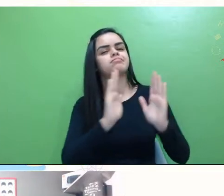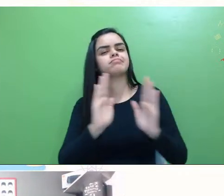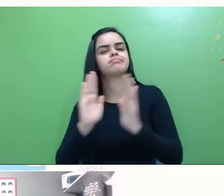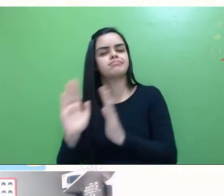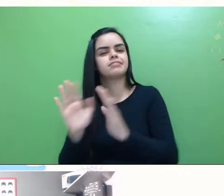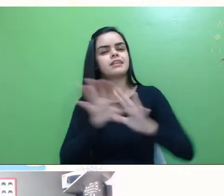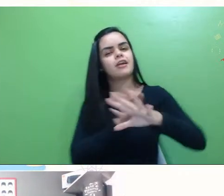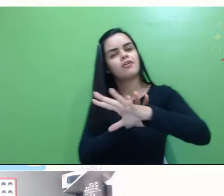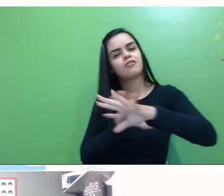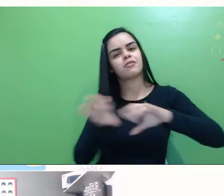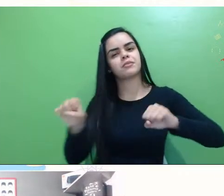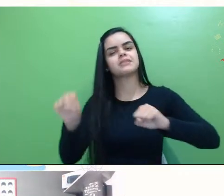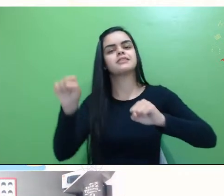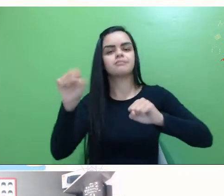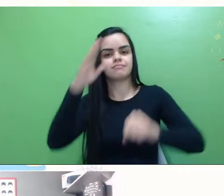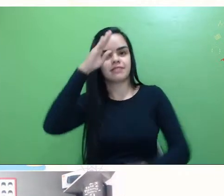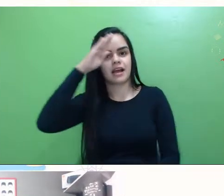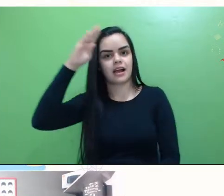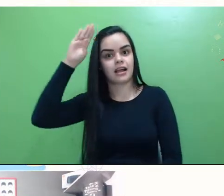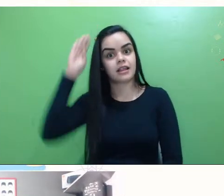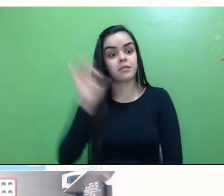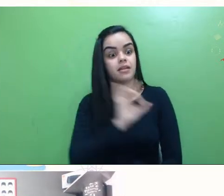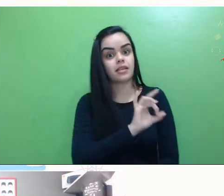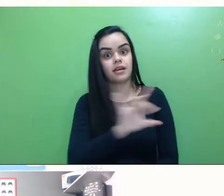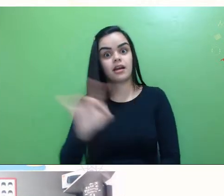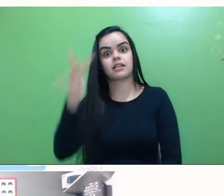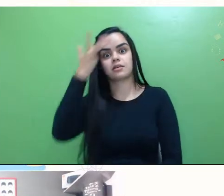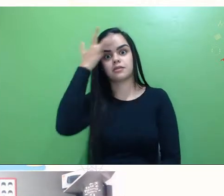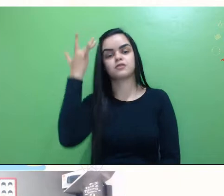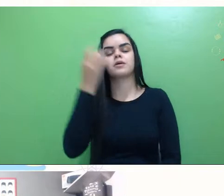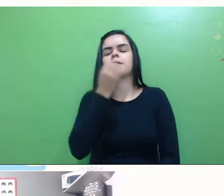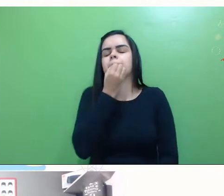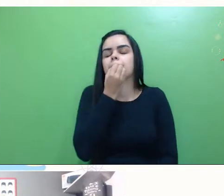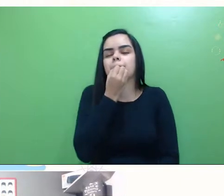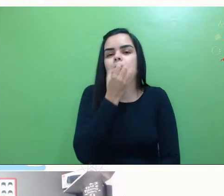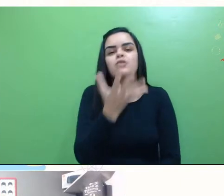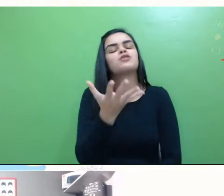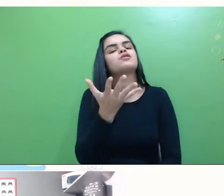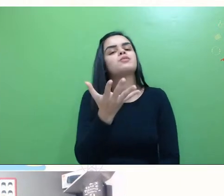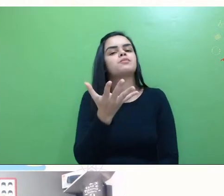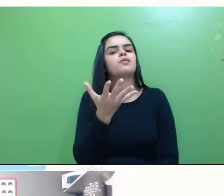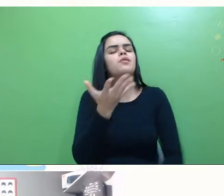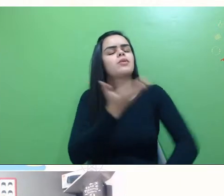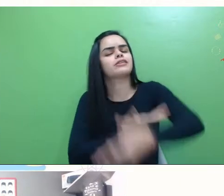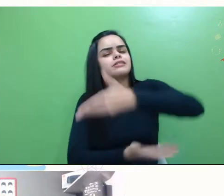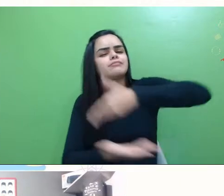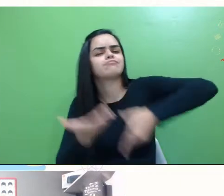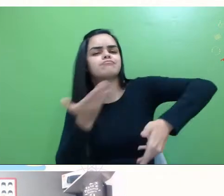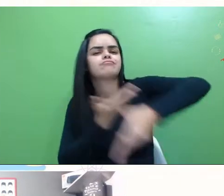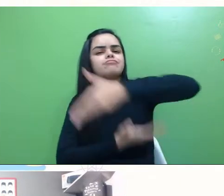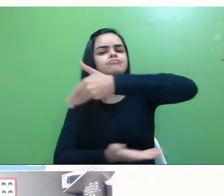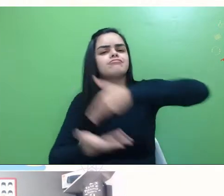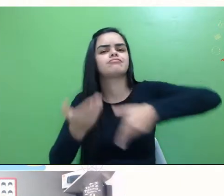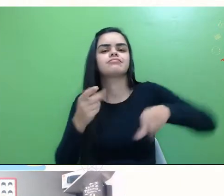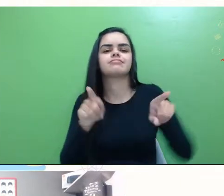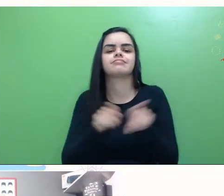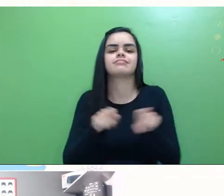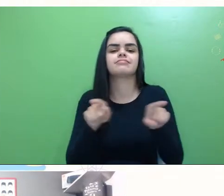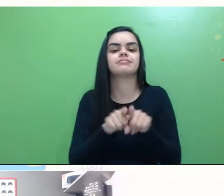acadêmica e pessoal desses alunos é muito rica. Essa troca, esse